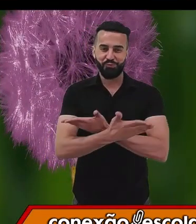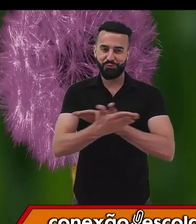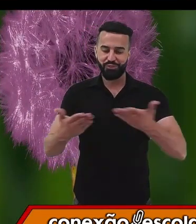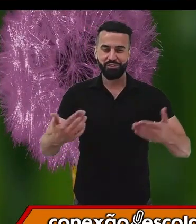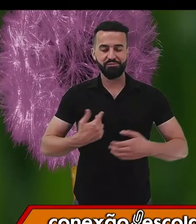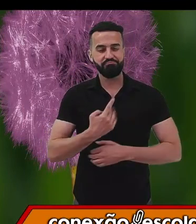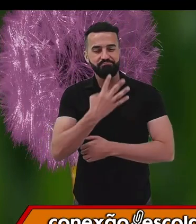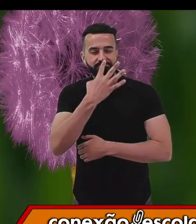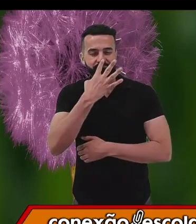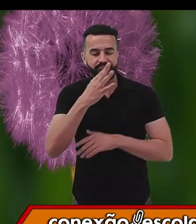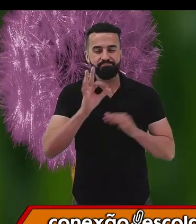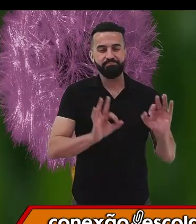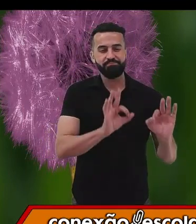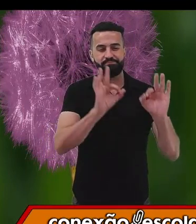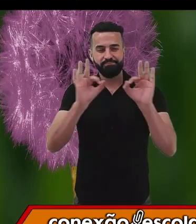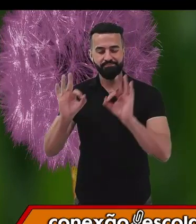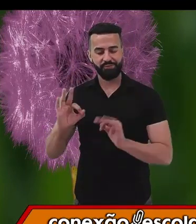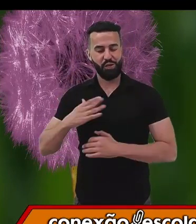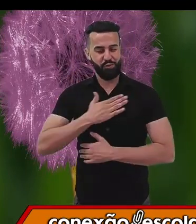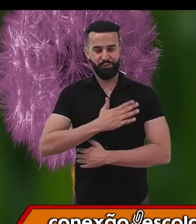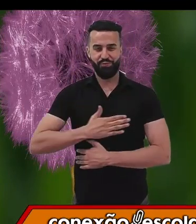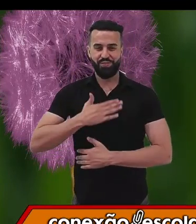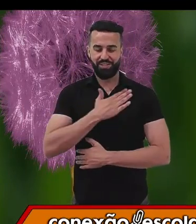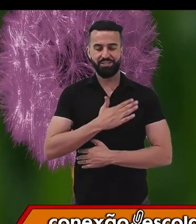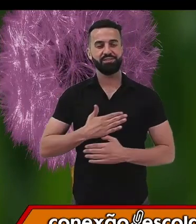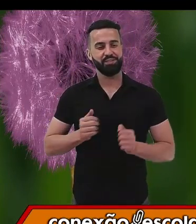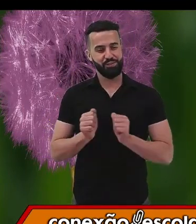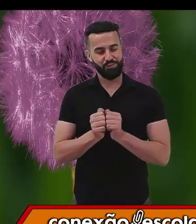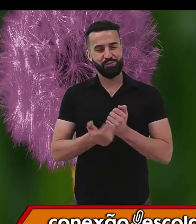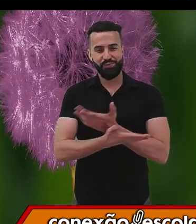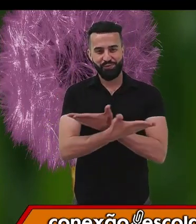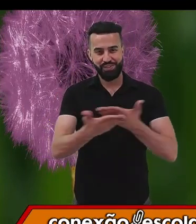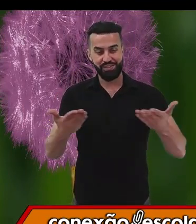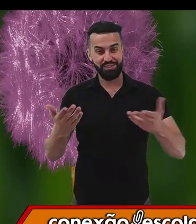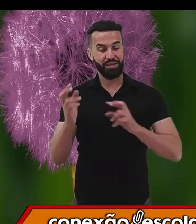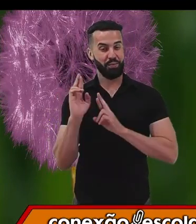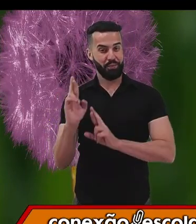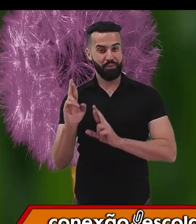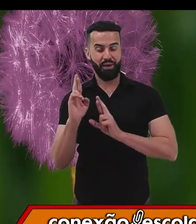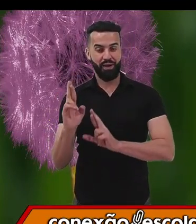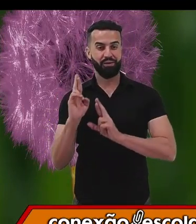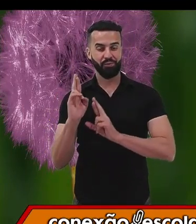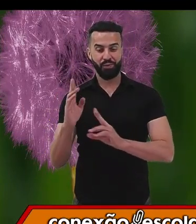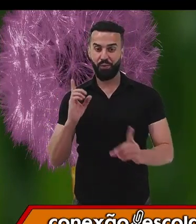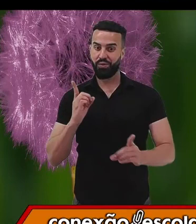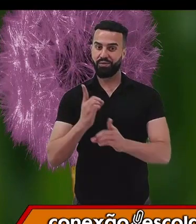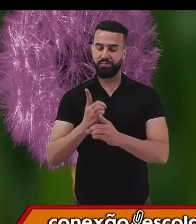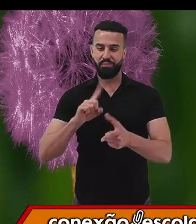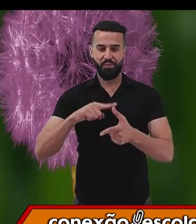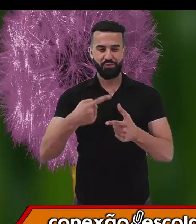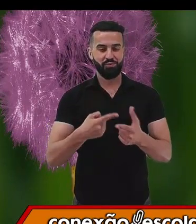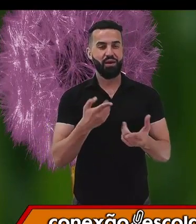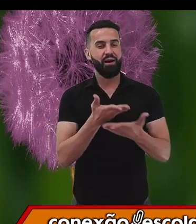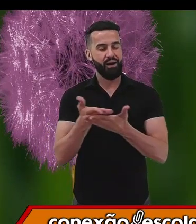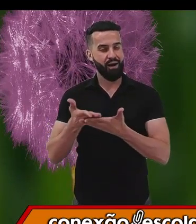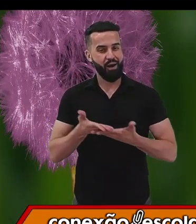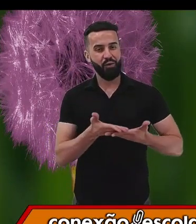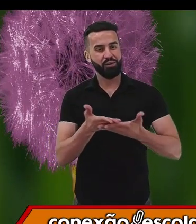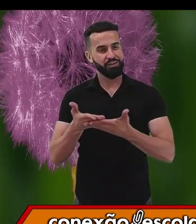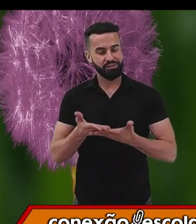presença, gostei muito de estar aqui com você, espero encontrá-lo na próxima aula, caso queira,